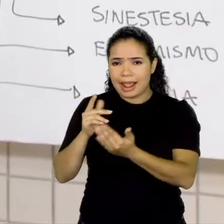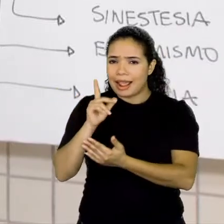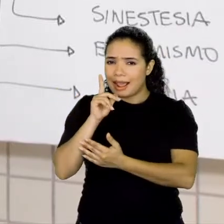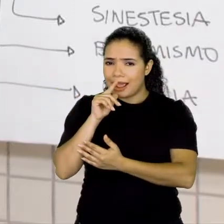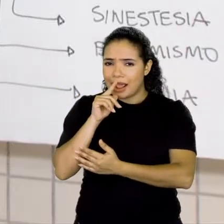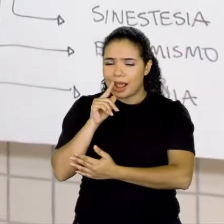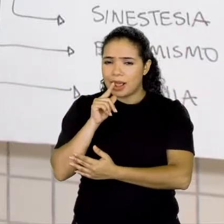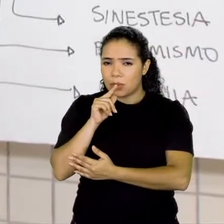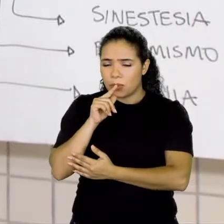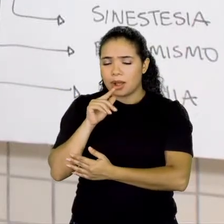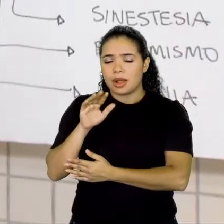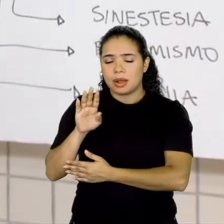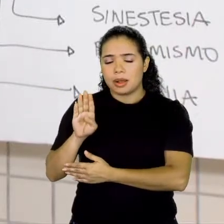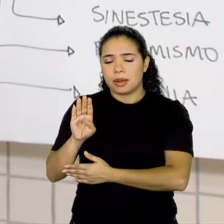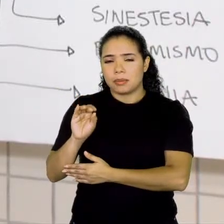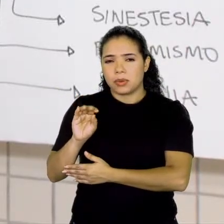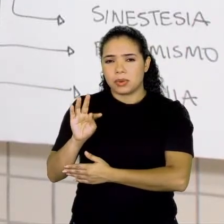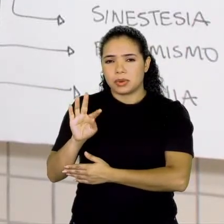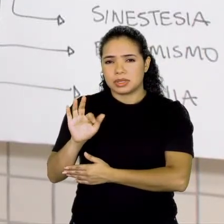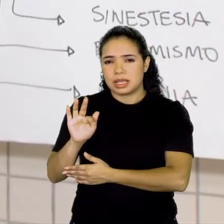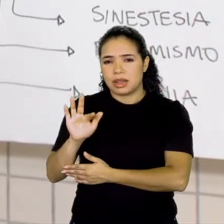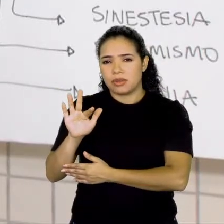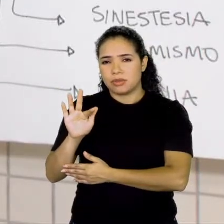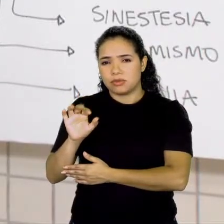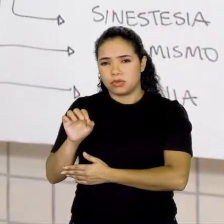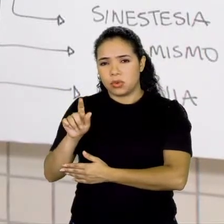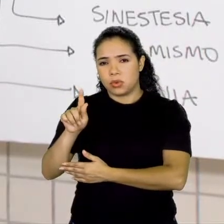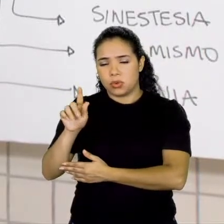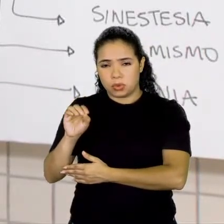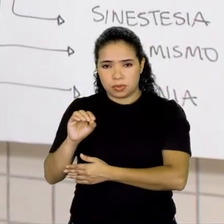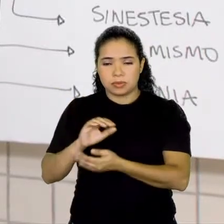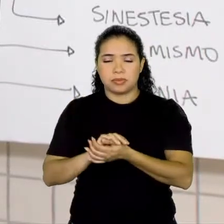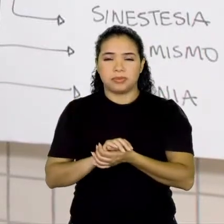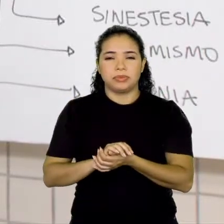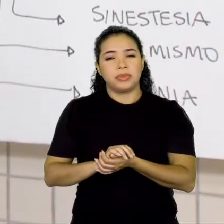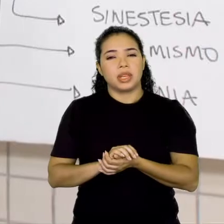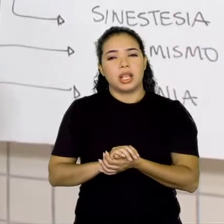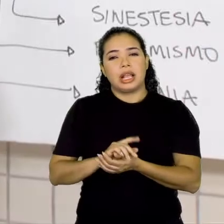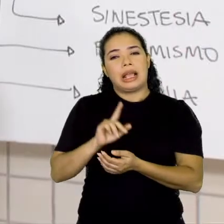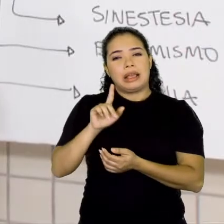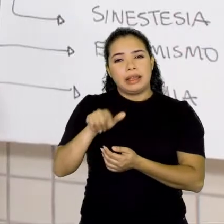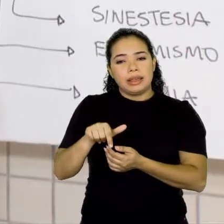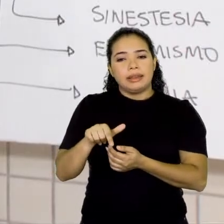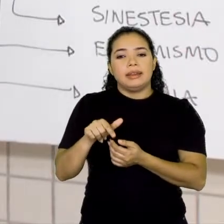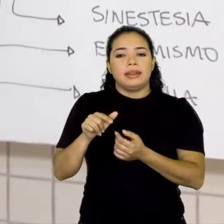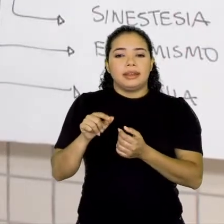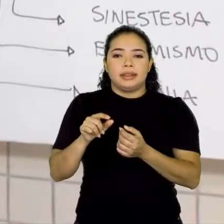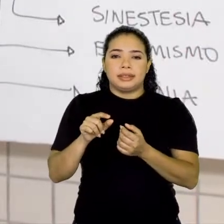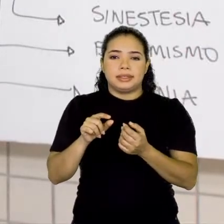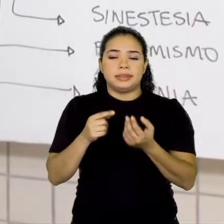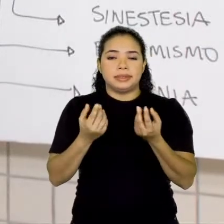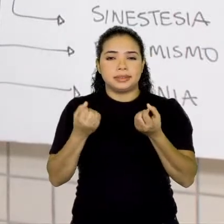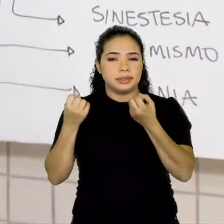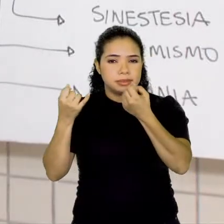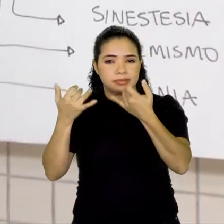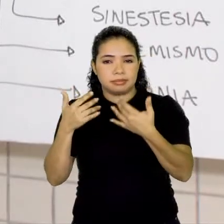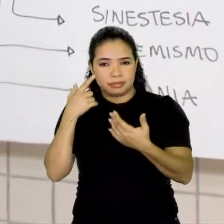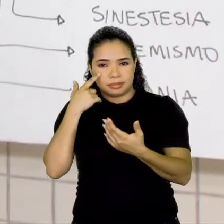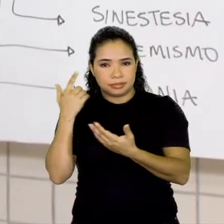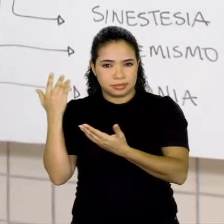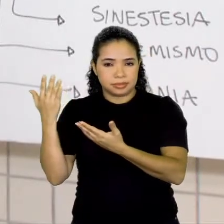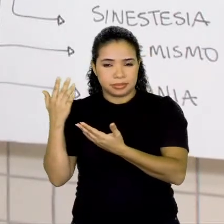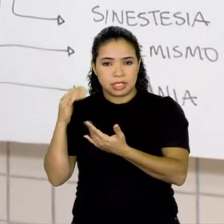vocês veem essa figura de linguagem, ela vai vir com esse conectivo, ou assim, ou tal qual, que está ali em destaque,